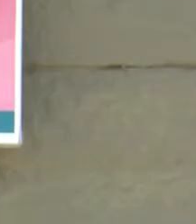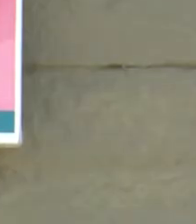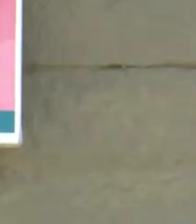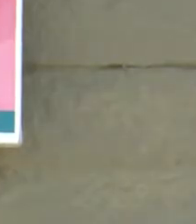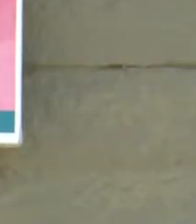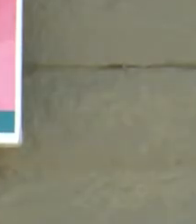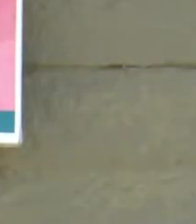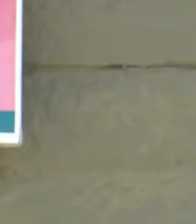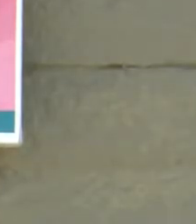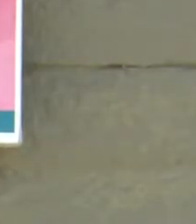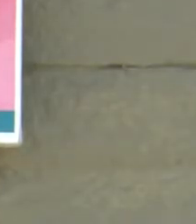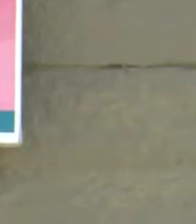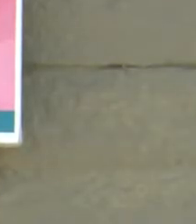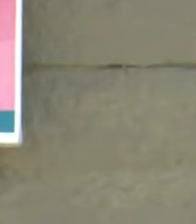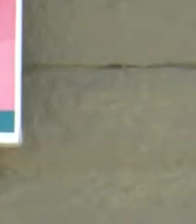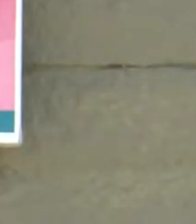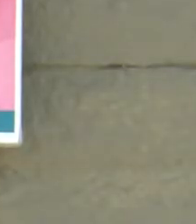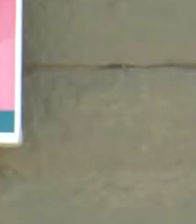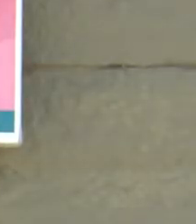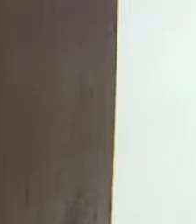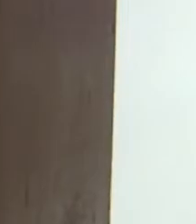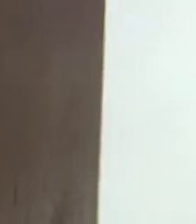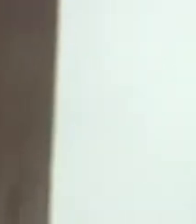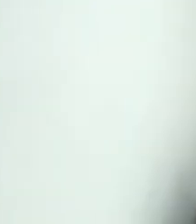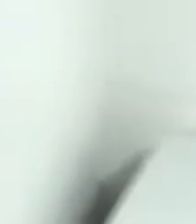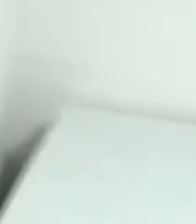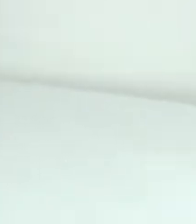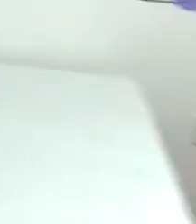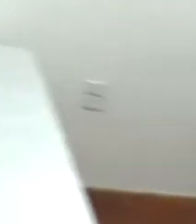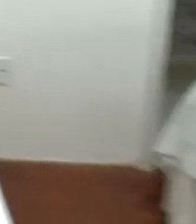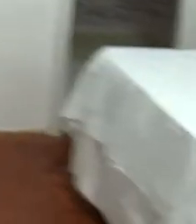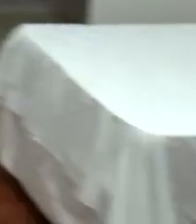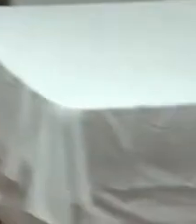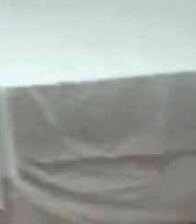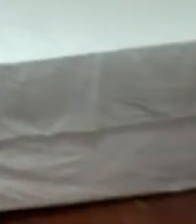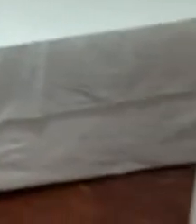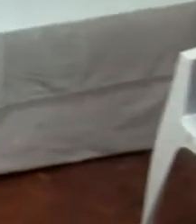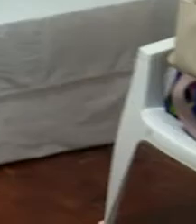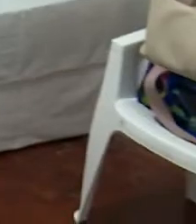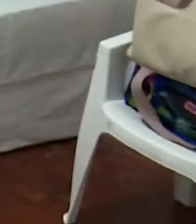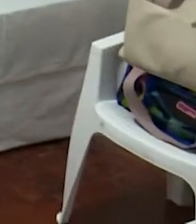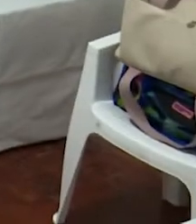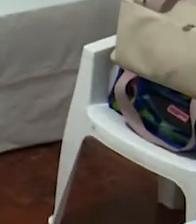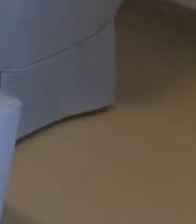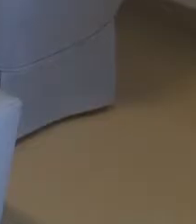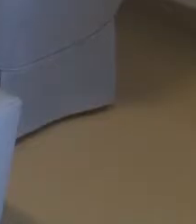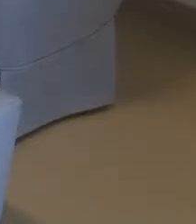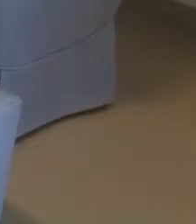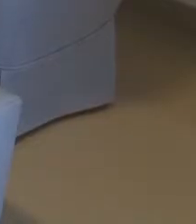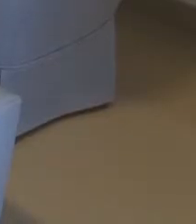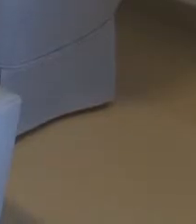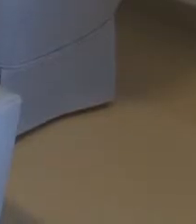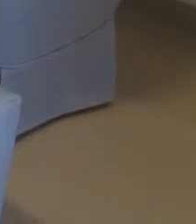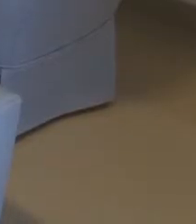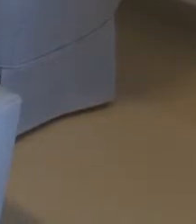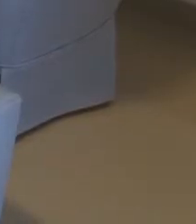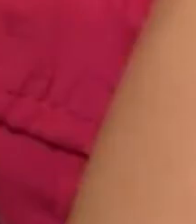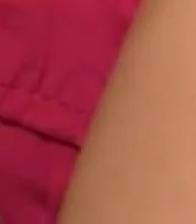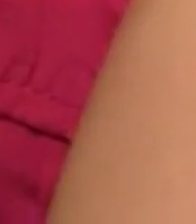Hospital Geral de Fortaleza dá início ao acolhimento da casa da gestante, do bebê e da puérpera.